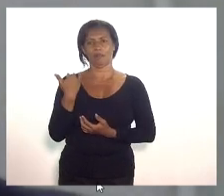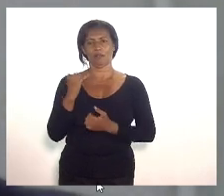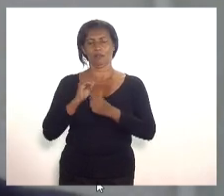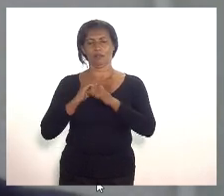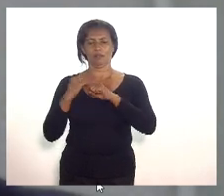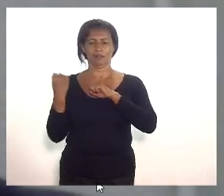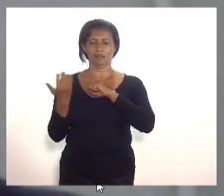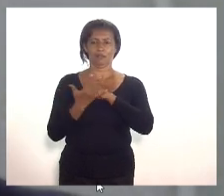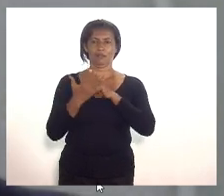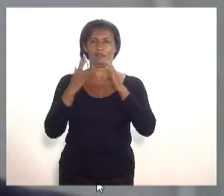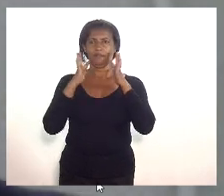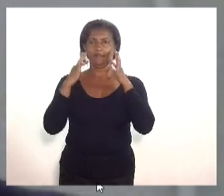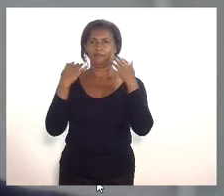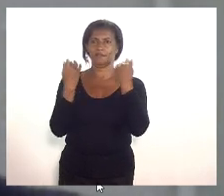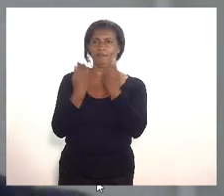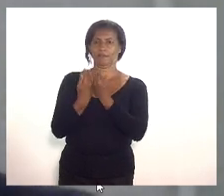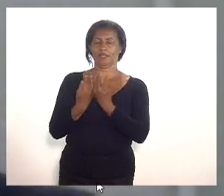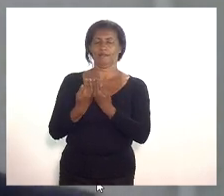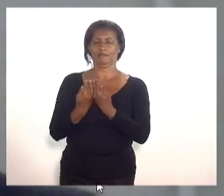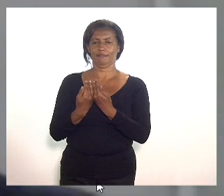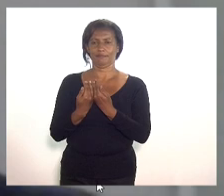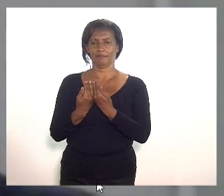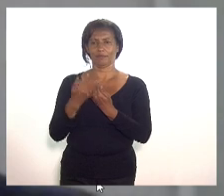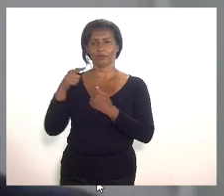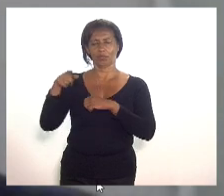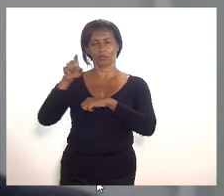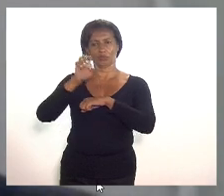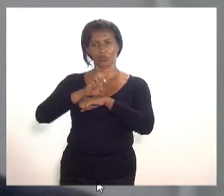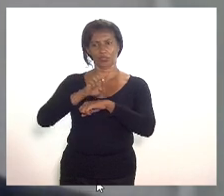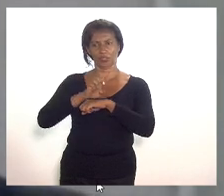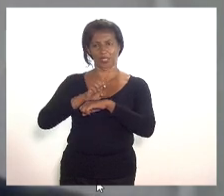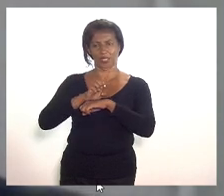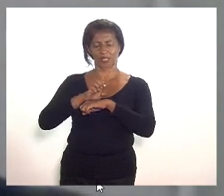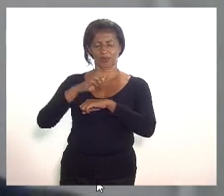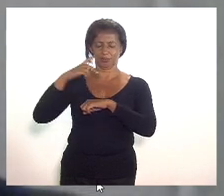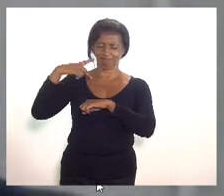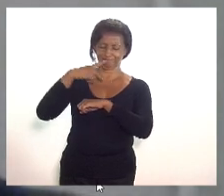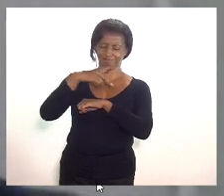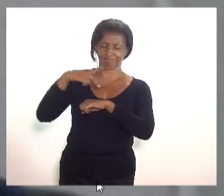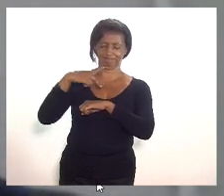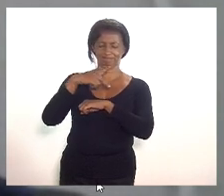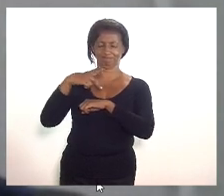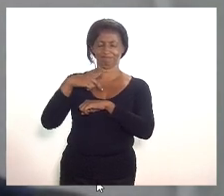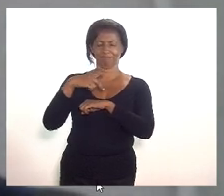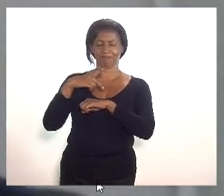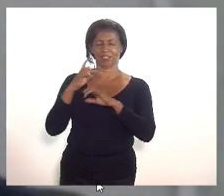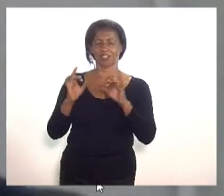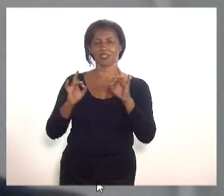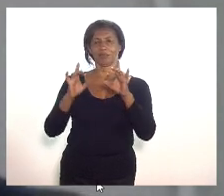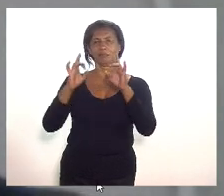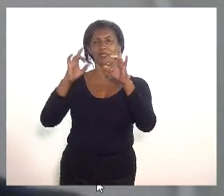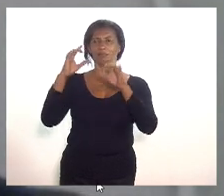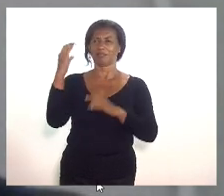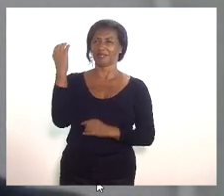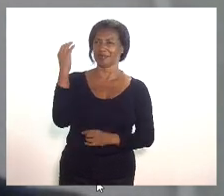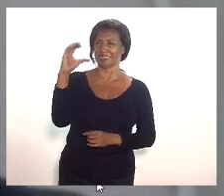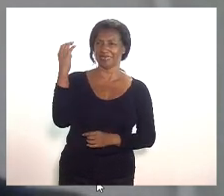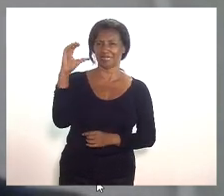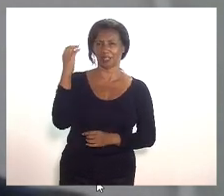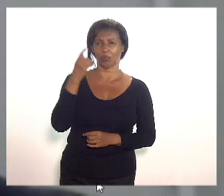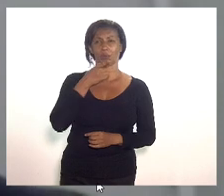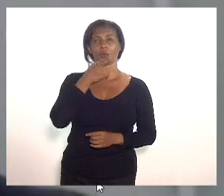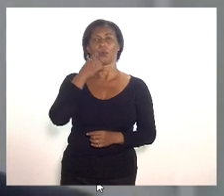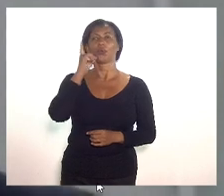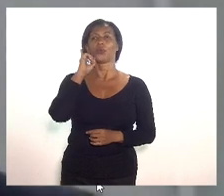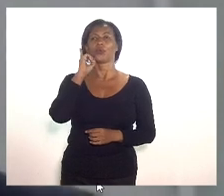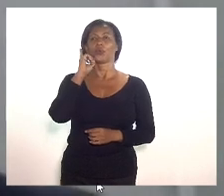nosso estado em nosso país especialmente da nossa cidade Niterói que no dia de ontem completou